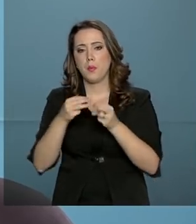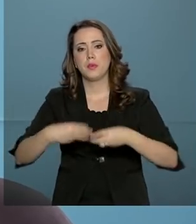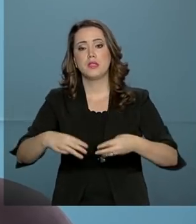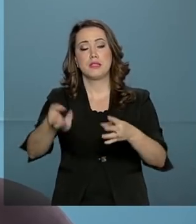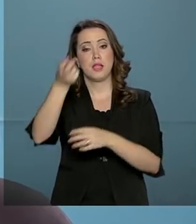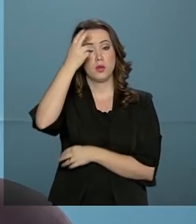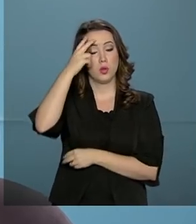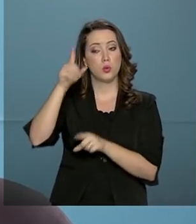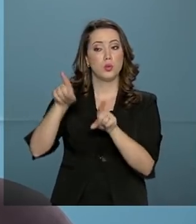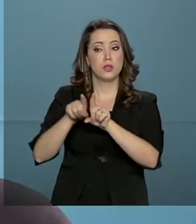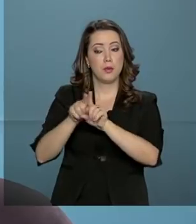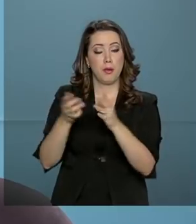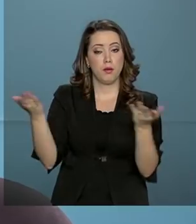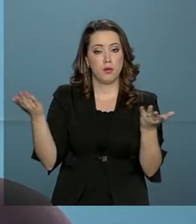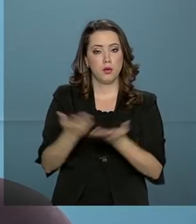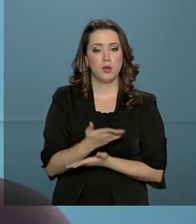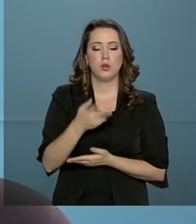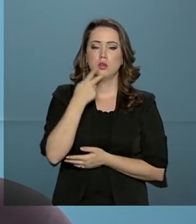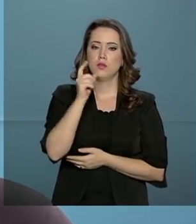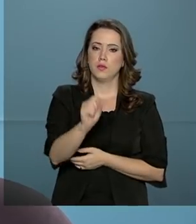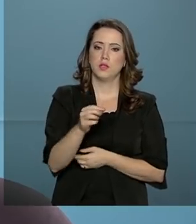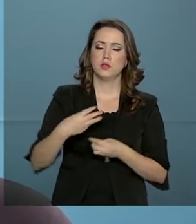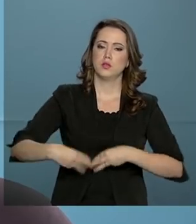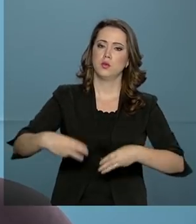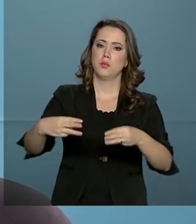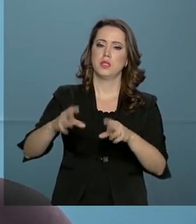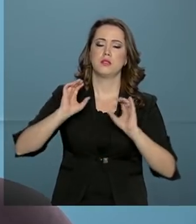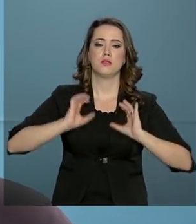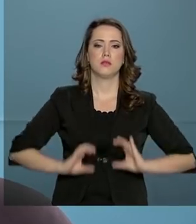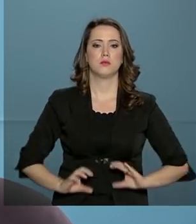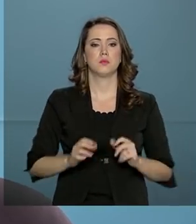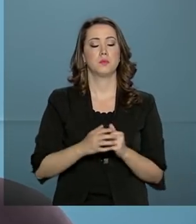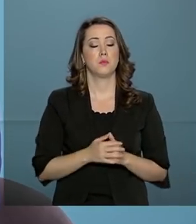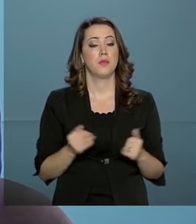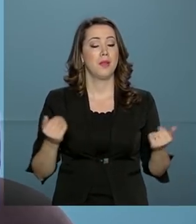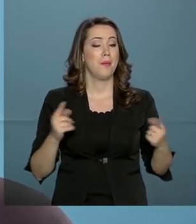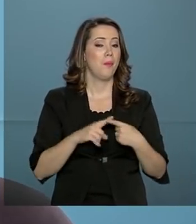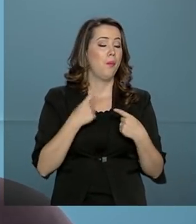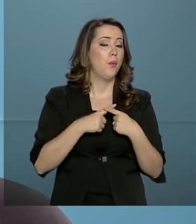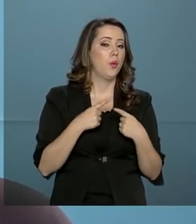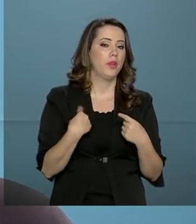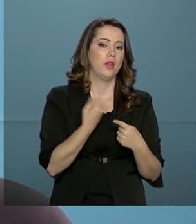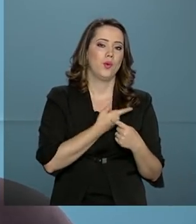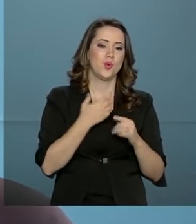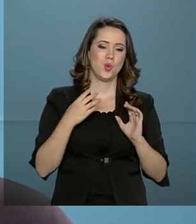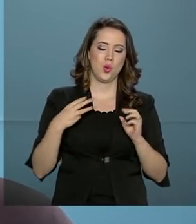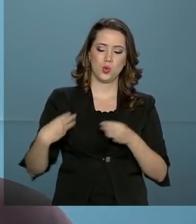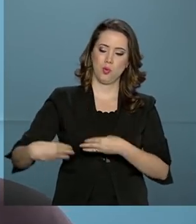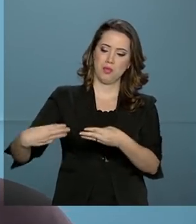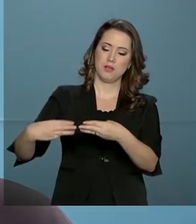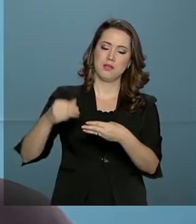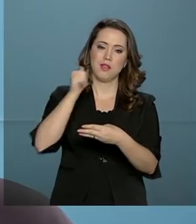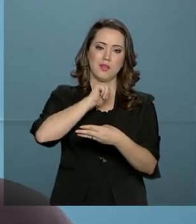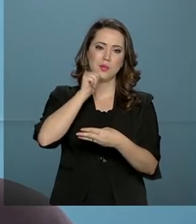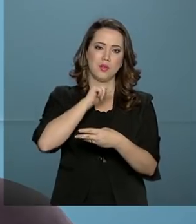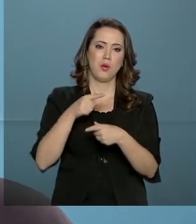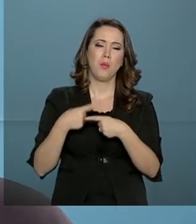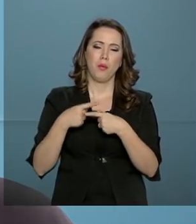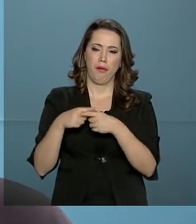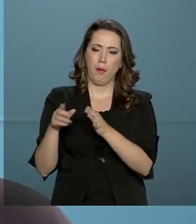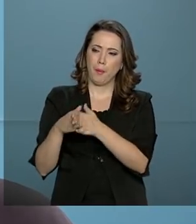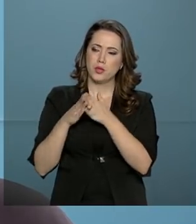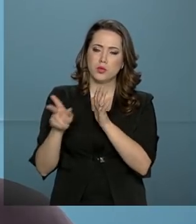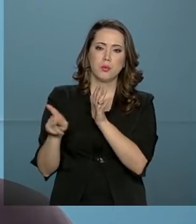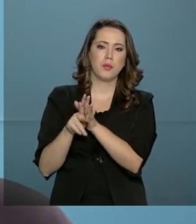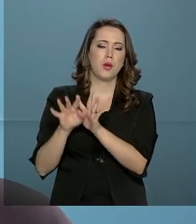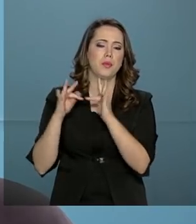Cultura. Estamos também agora falando com o Ministério da Cidadania. Mas por que o nosso Ministério? Por que é uma demanda da família? Quem